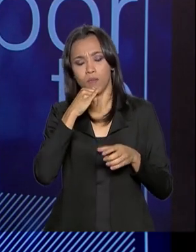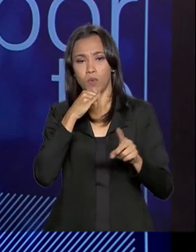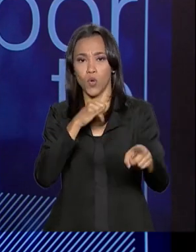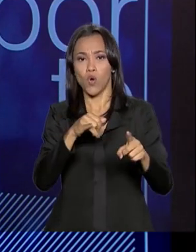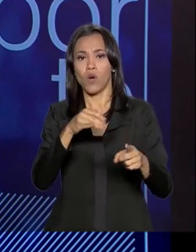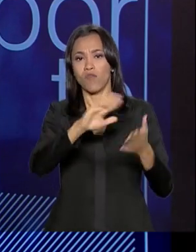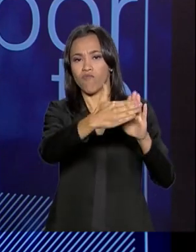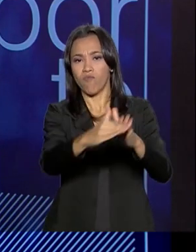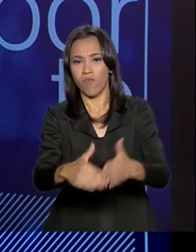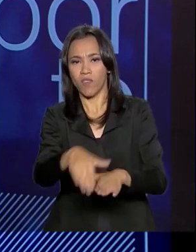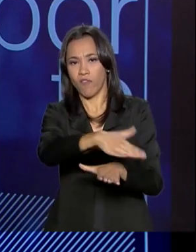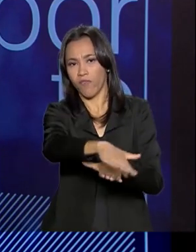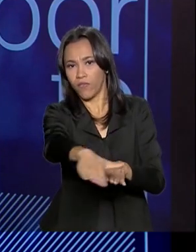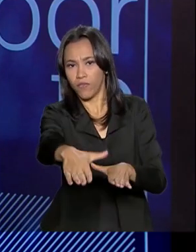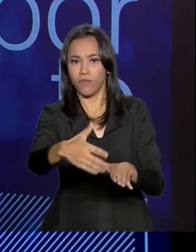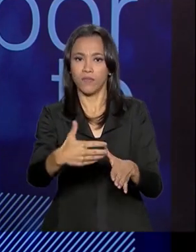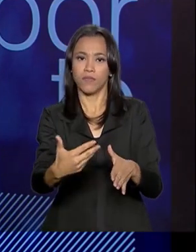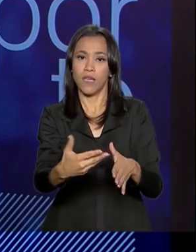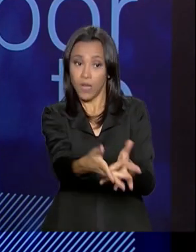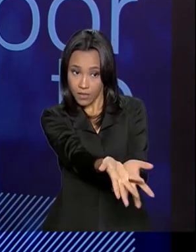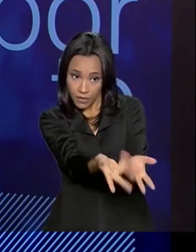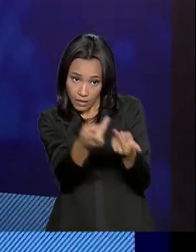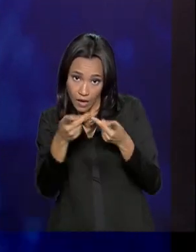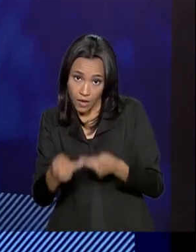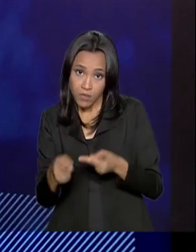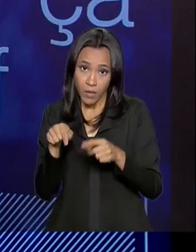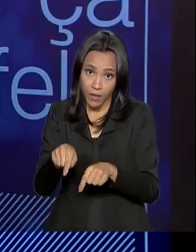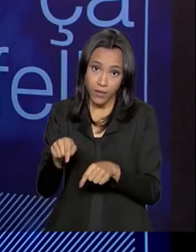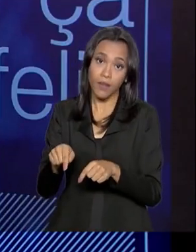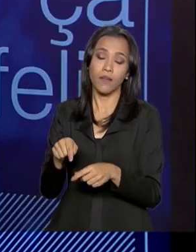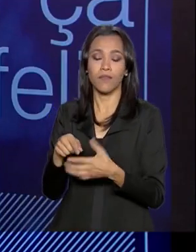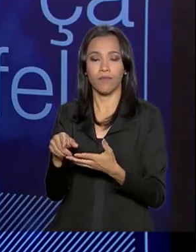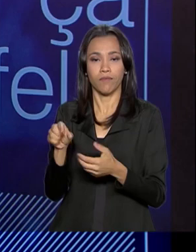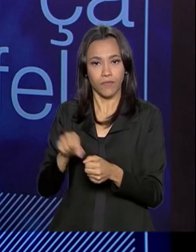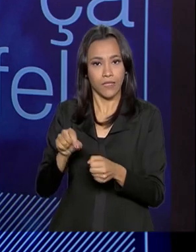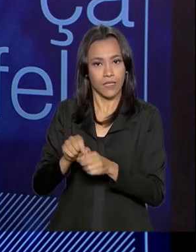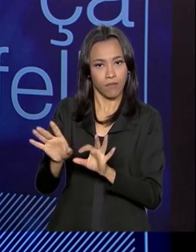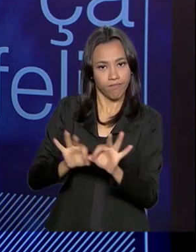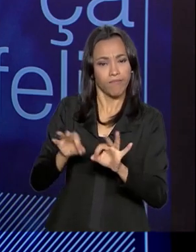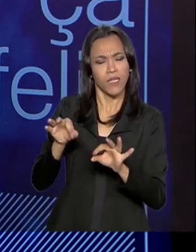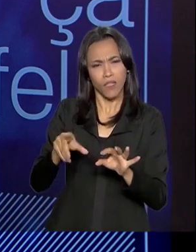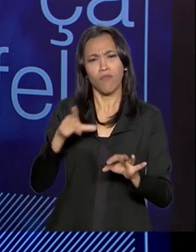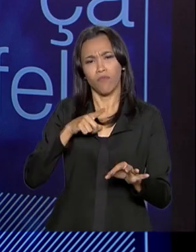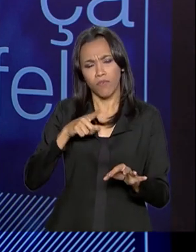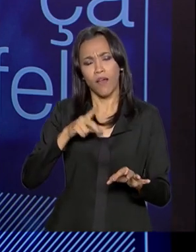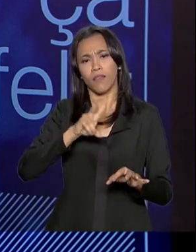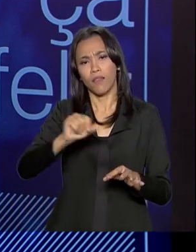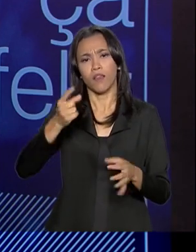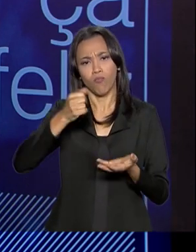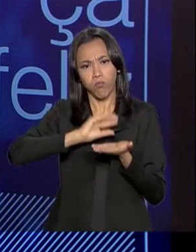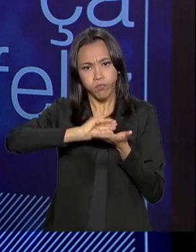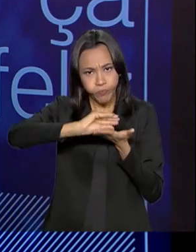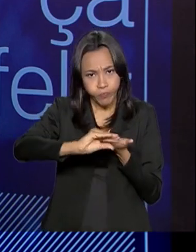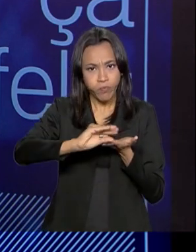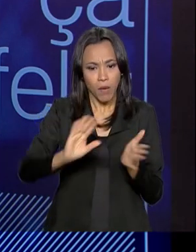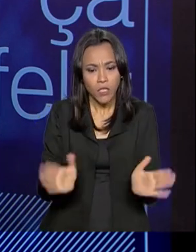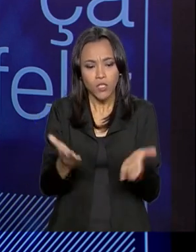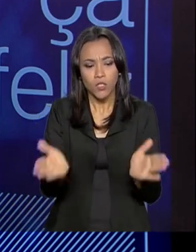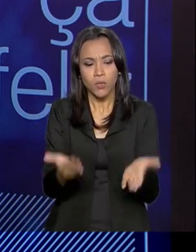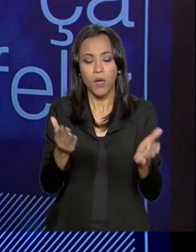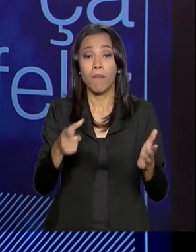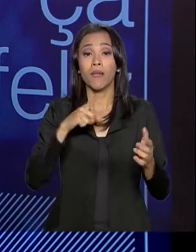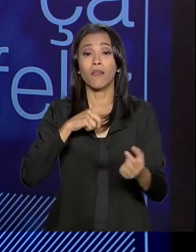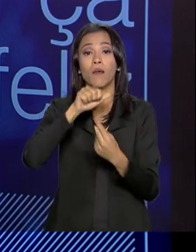no contraturno da escola. Então vai se jogar uma quantidade grande de recursos para isso, para que haja uma